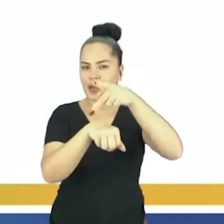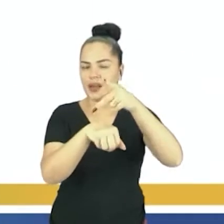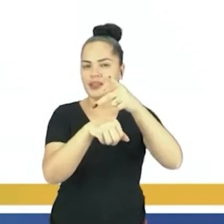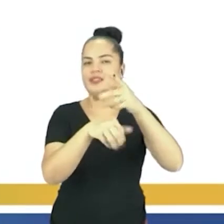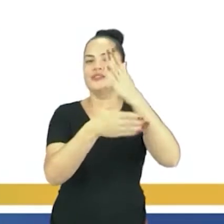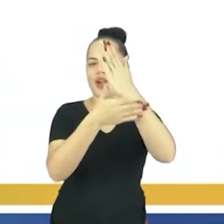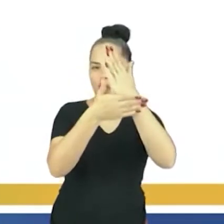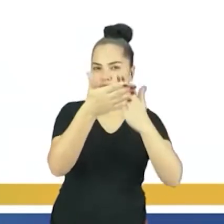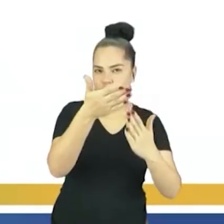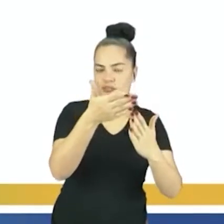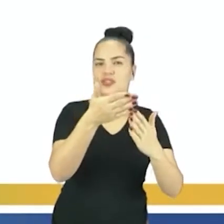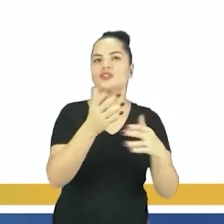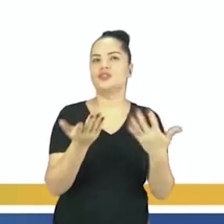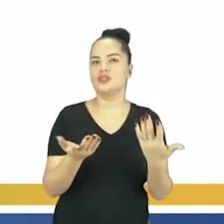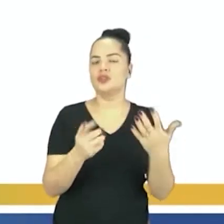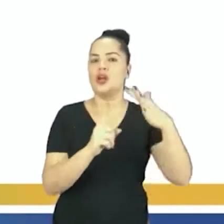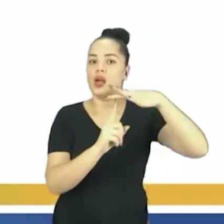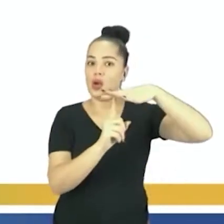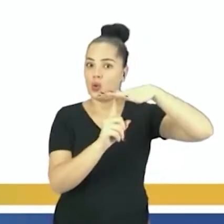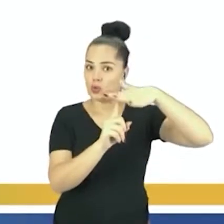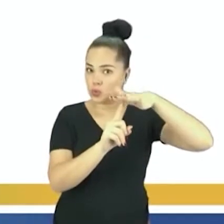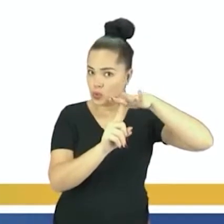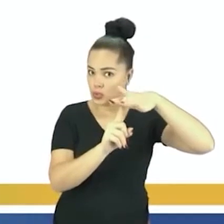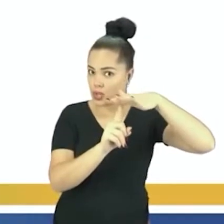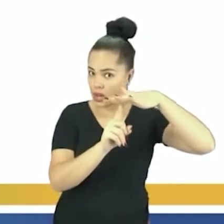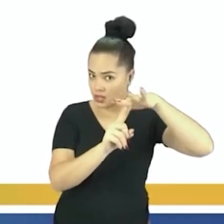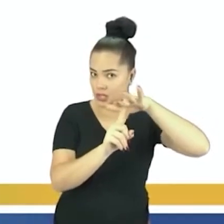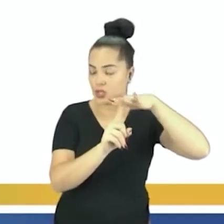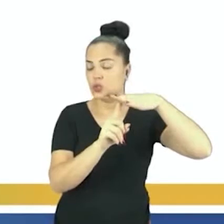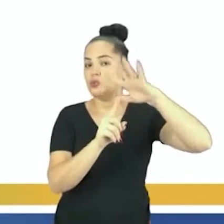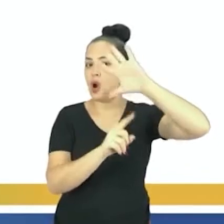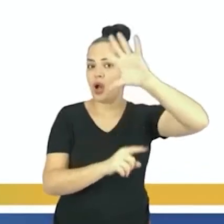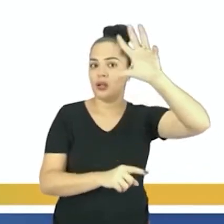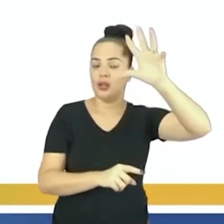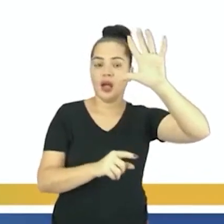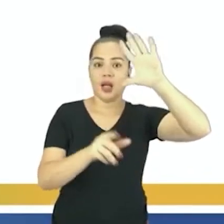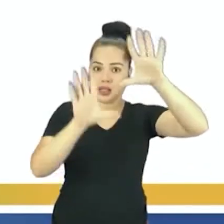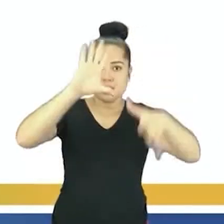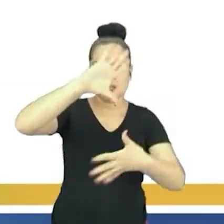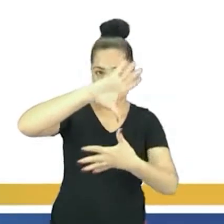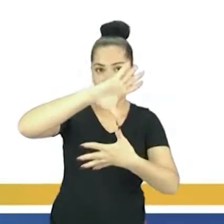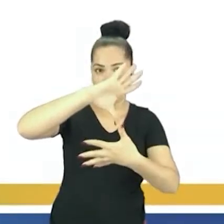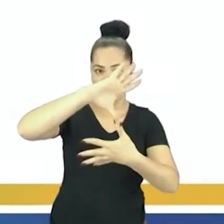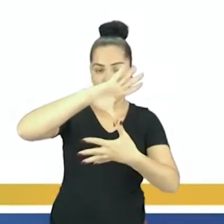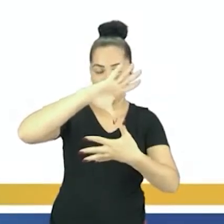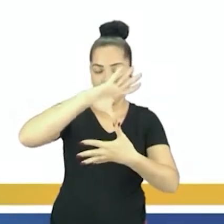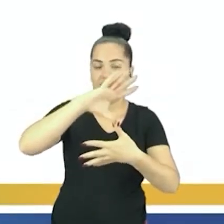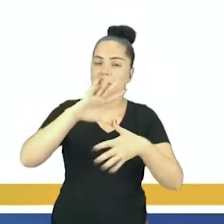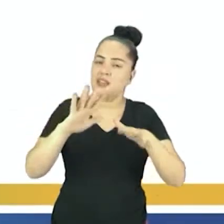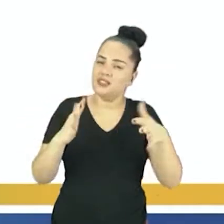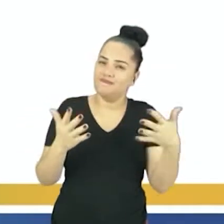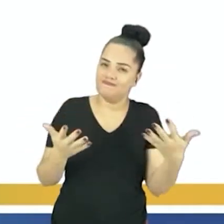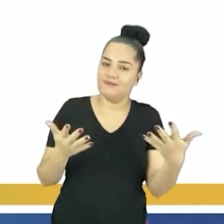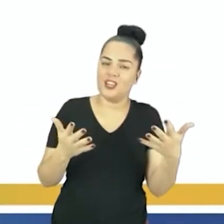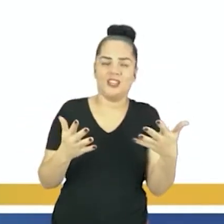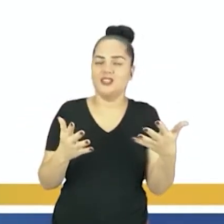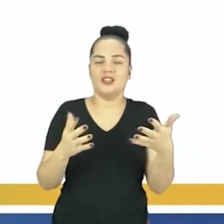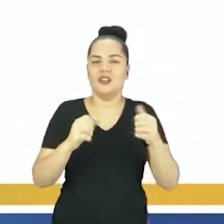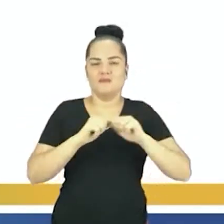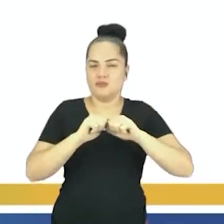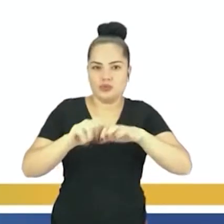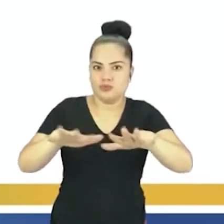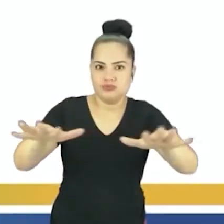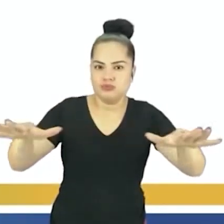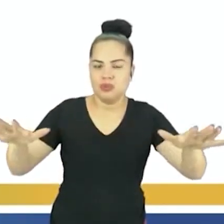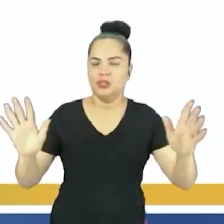o socialismo não teve na América Latina uma capilaridade, não conseguiu se difundir muito, como no caso da Ásia,